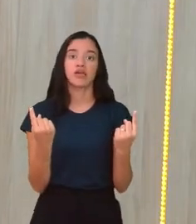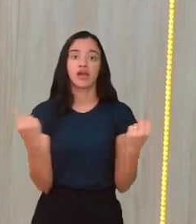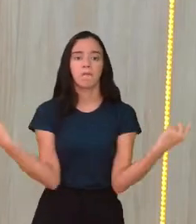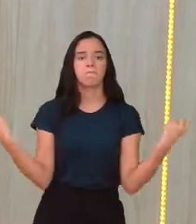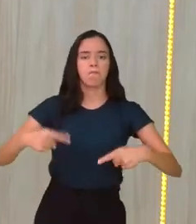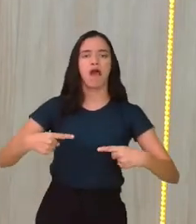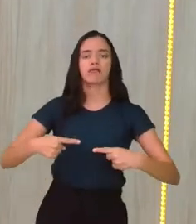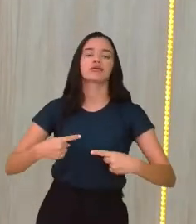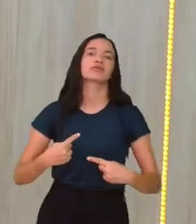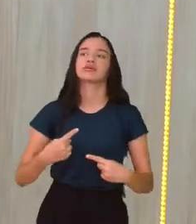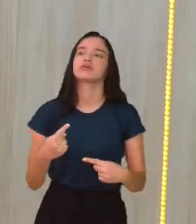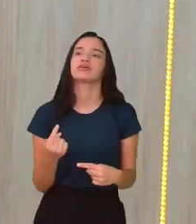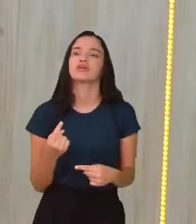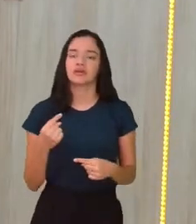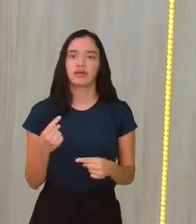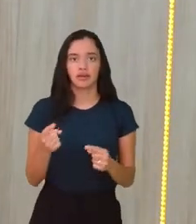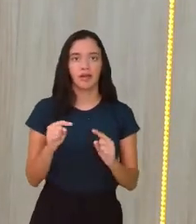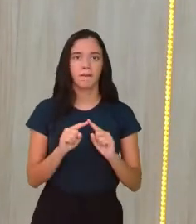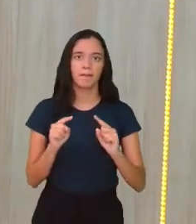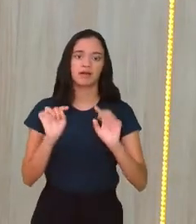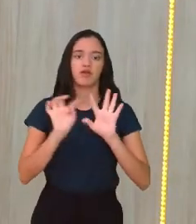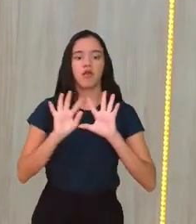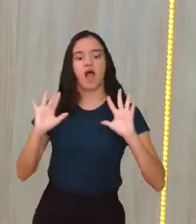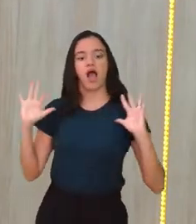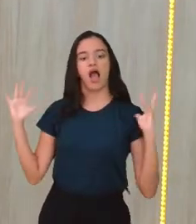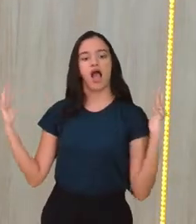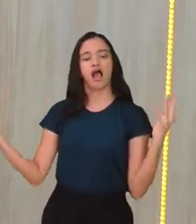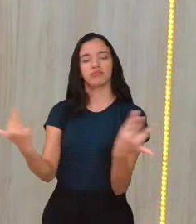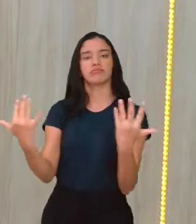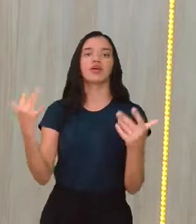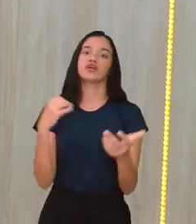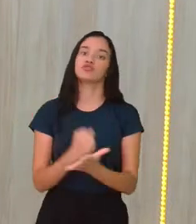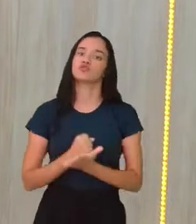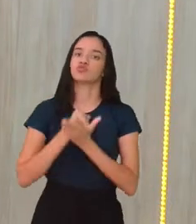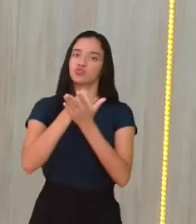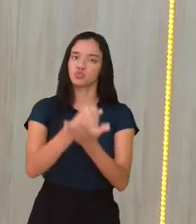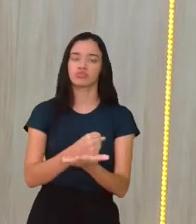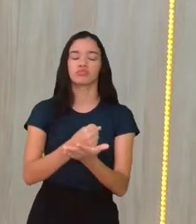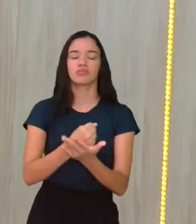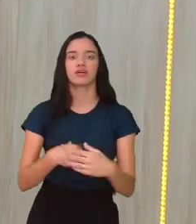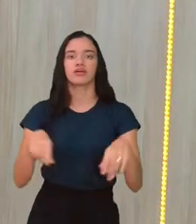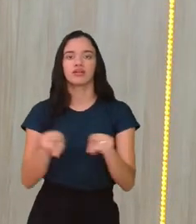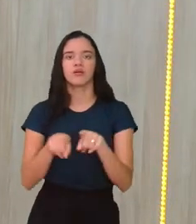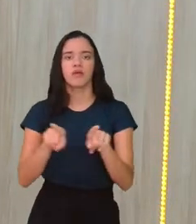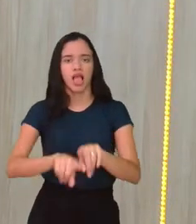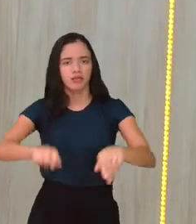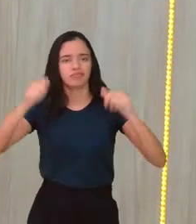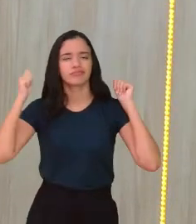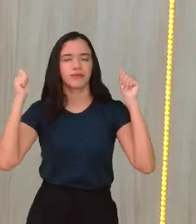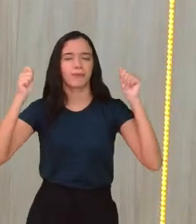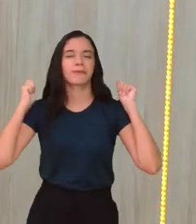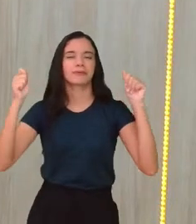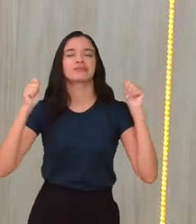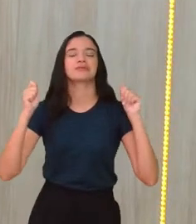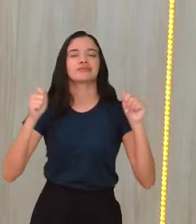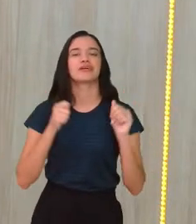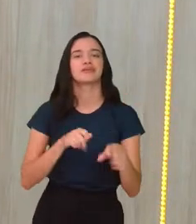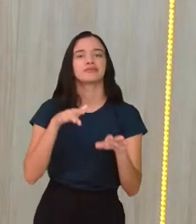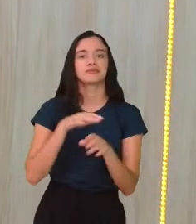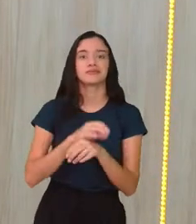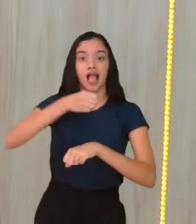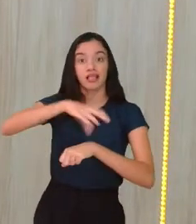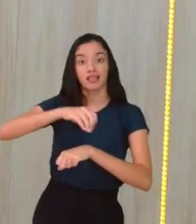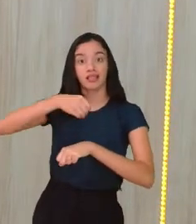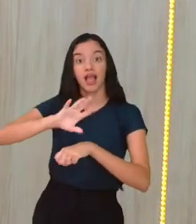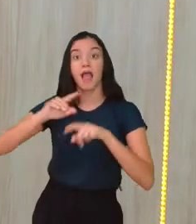Não tem mais, o resto é todo mundo ali auxiliando, né? Torcendo, dando dicas. Mas